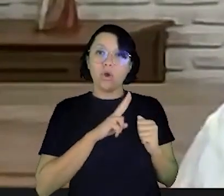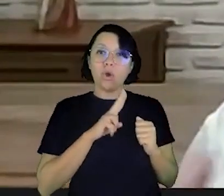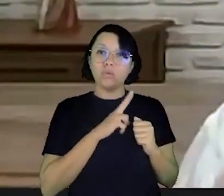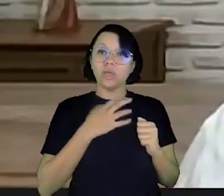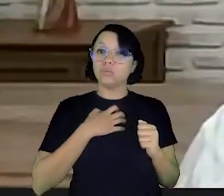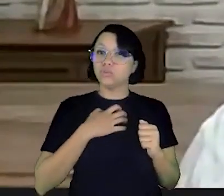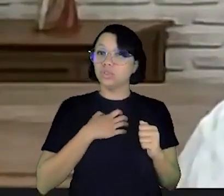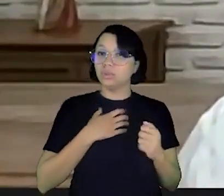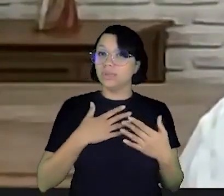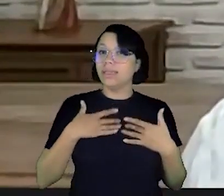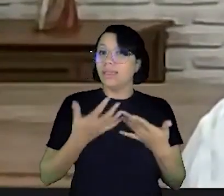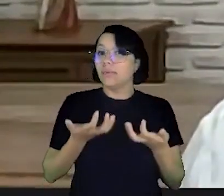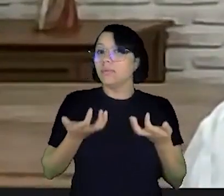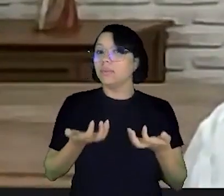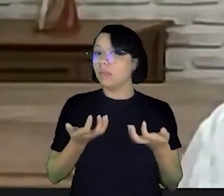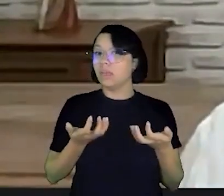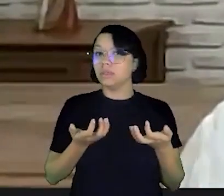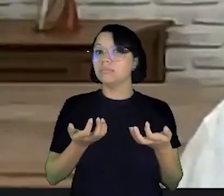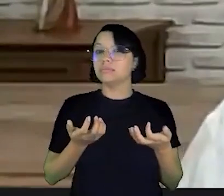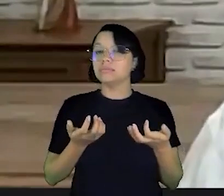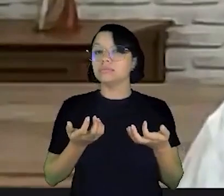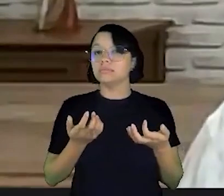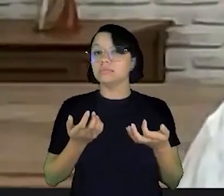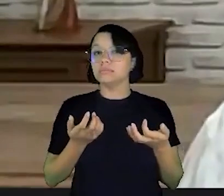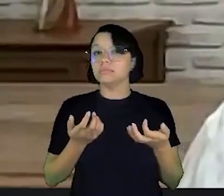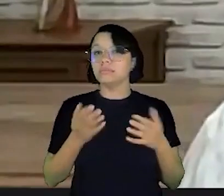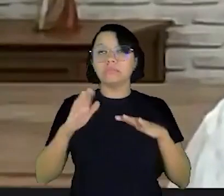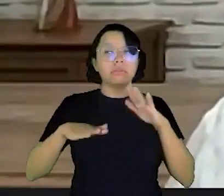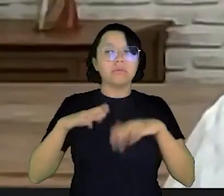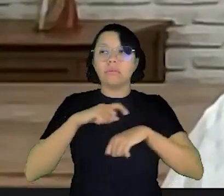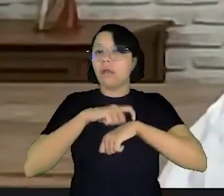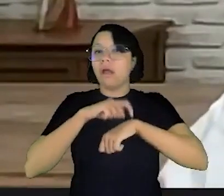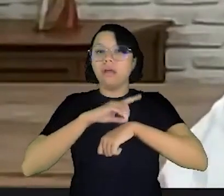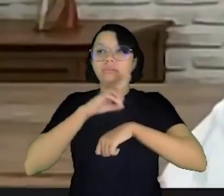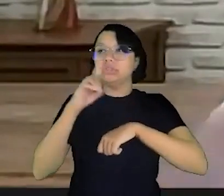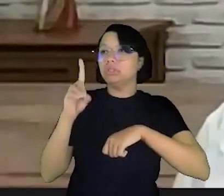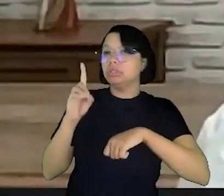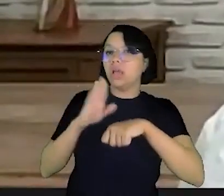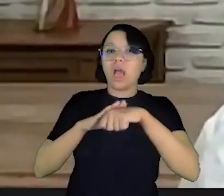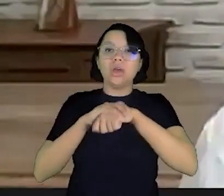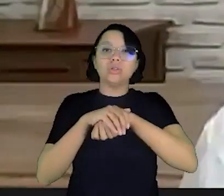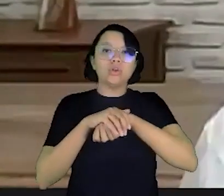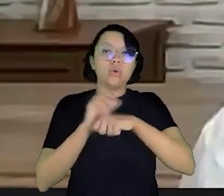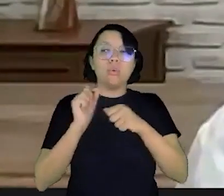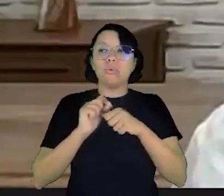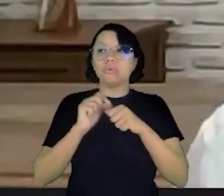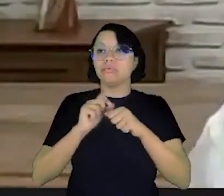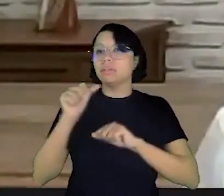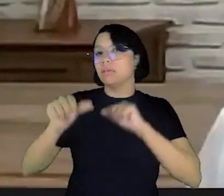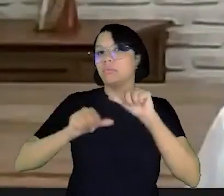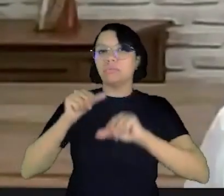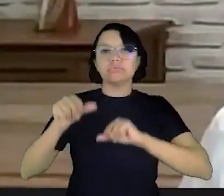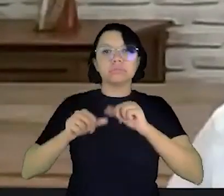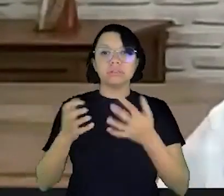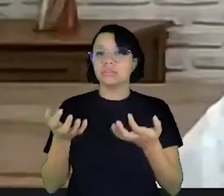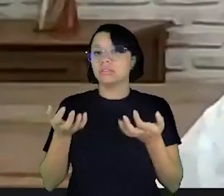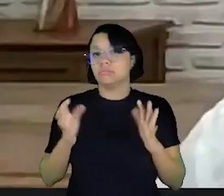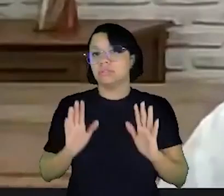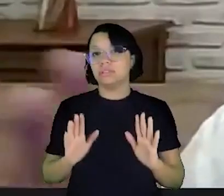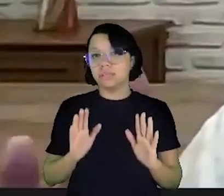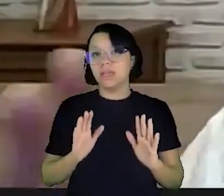em que eu possa utilizar da forma como eu bem entender a qualquer hora do dia ou da noite fazendo qualquer